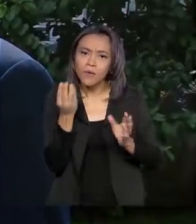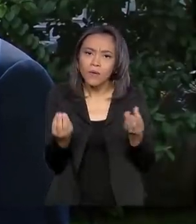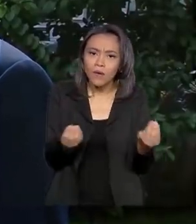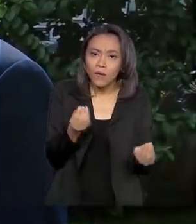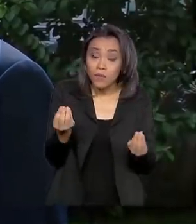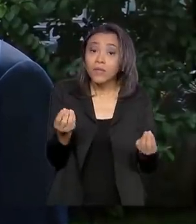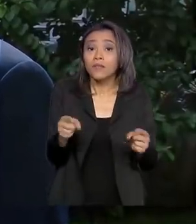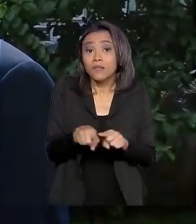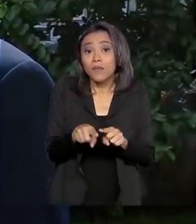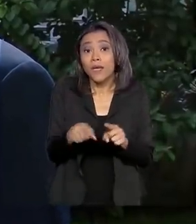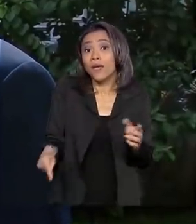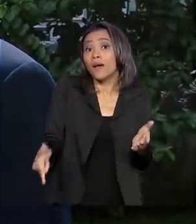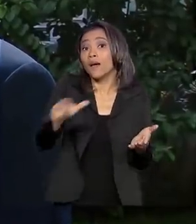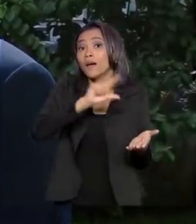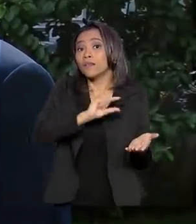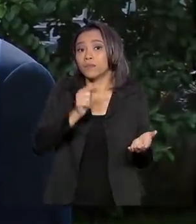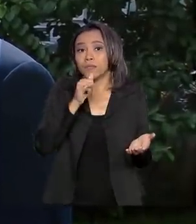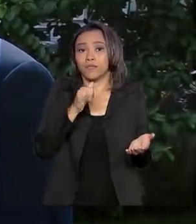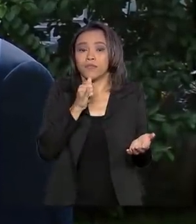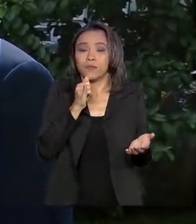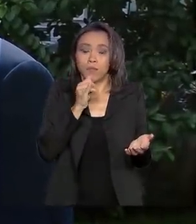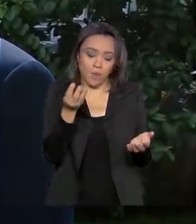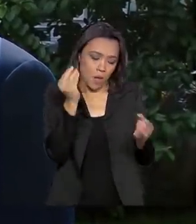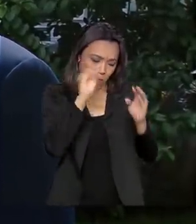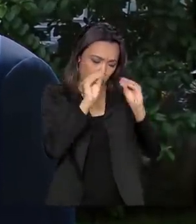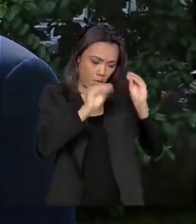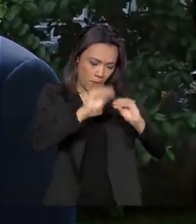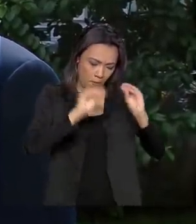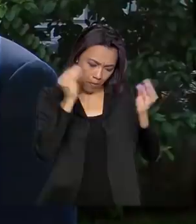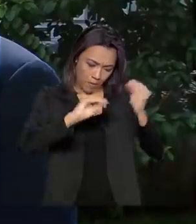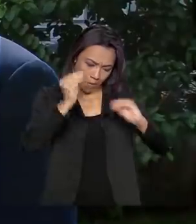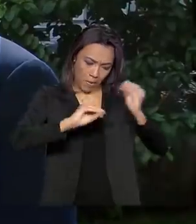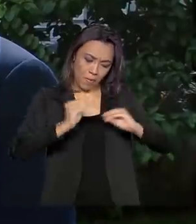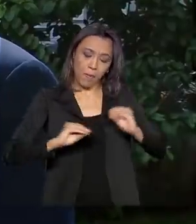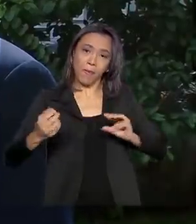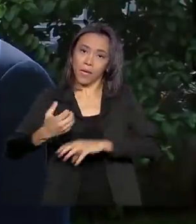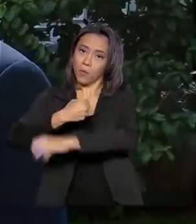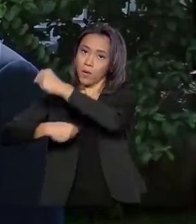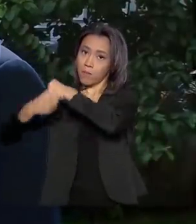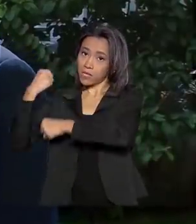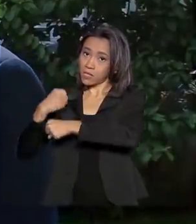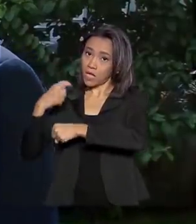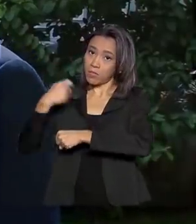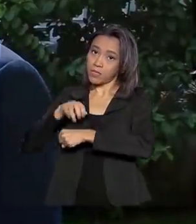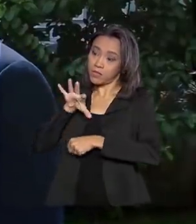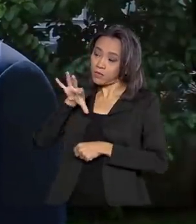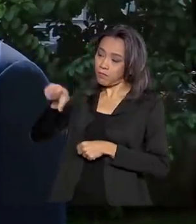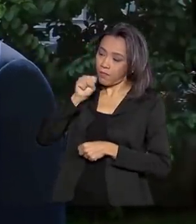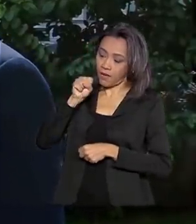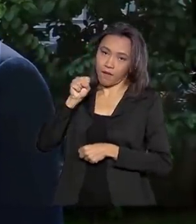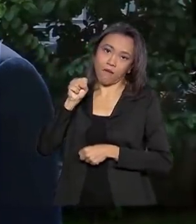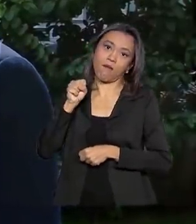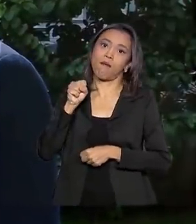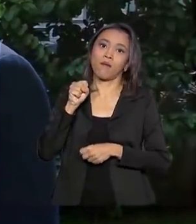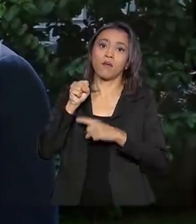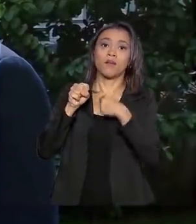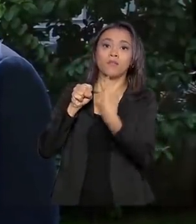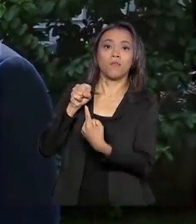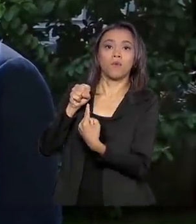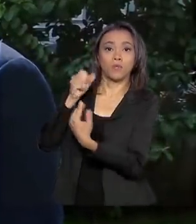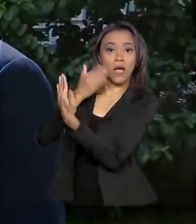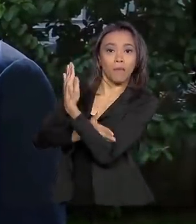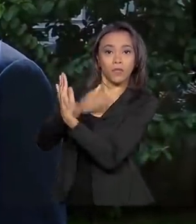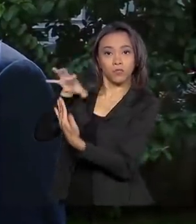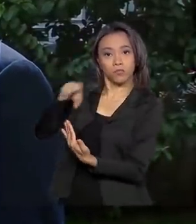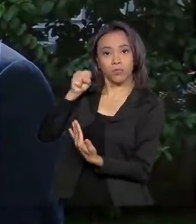no caso de pré-preenchida, quem quer fazer a declaração pré-preenchida, que no ano anterior ele precisava ir no ECAC para buscar o arquivo, esse